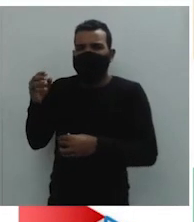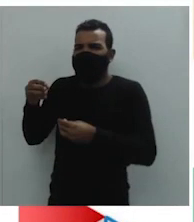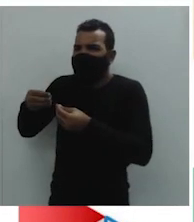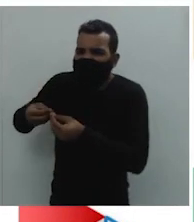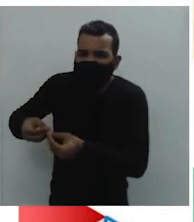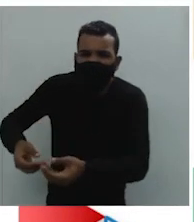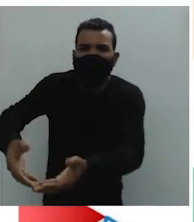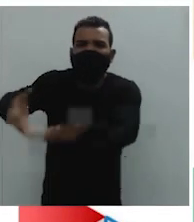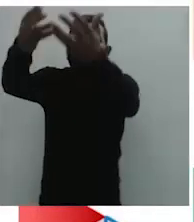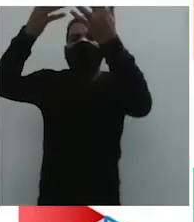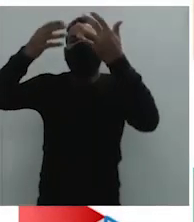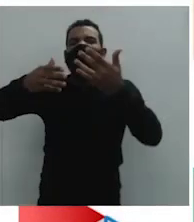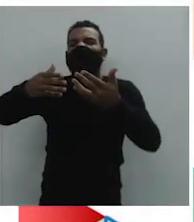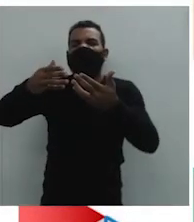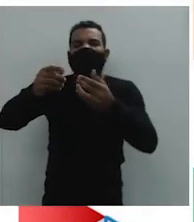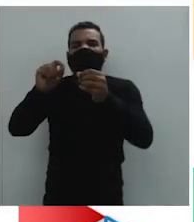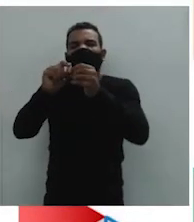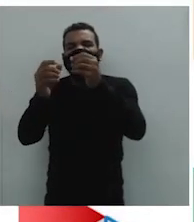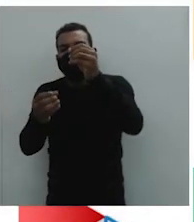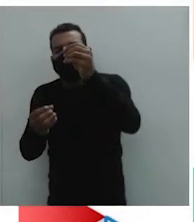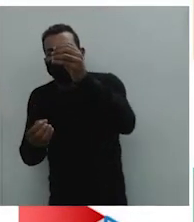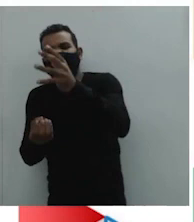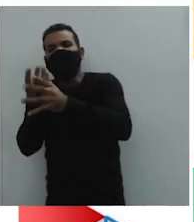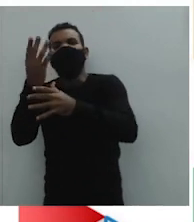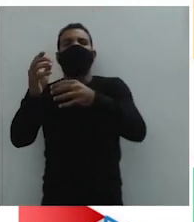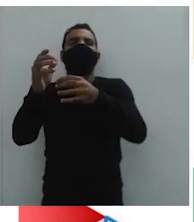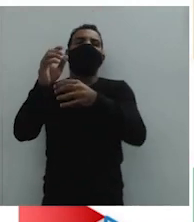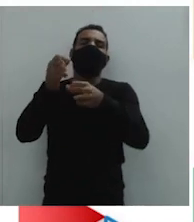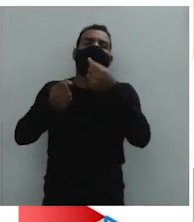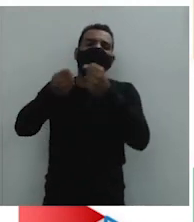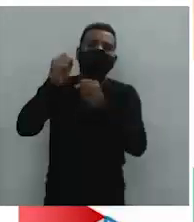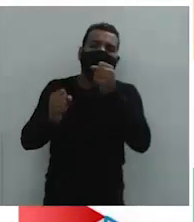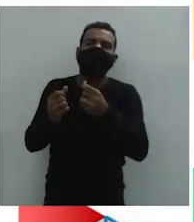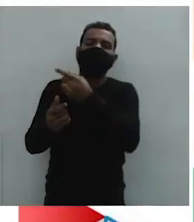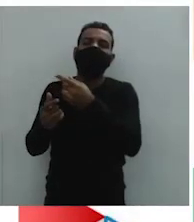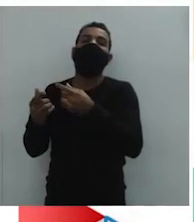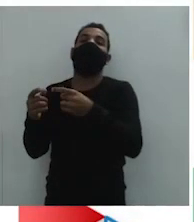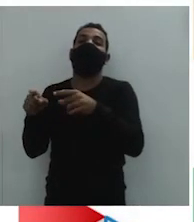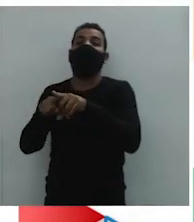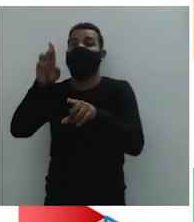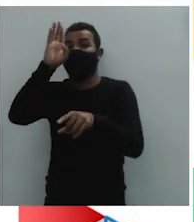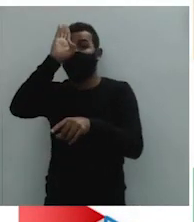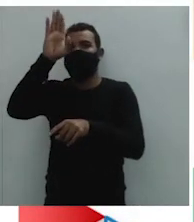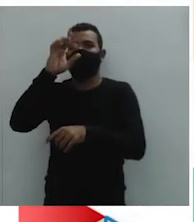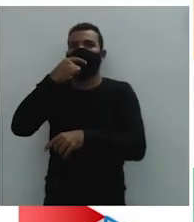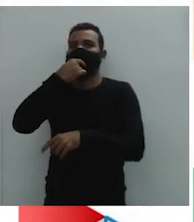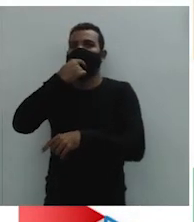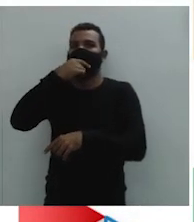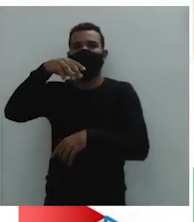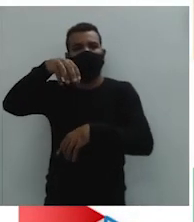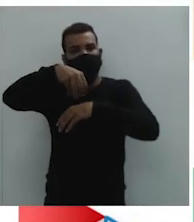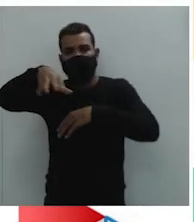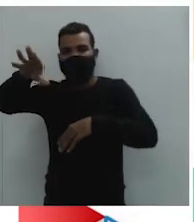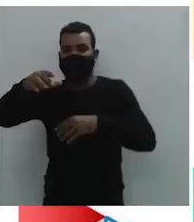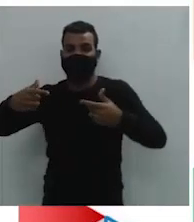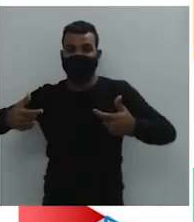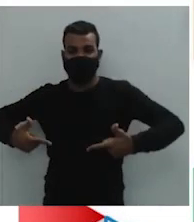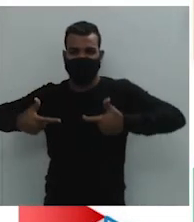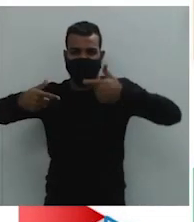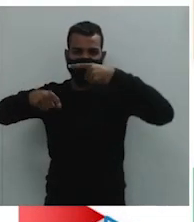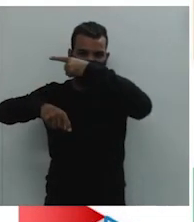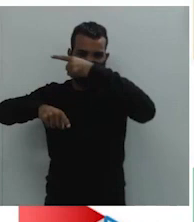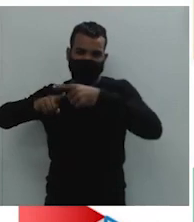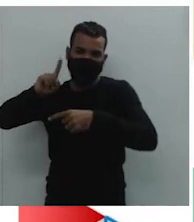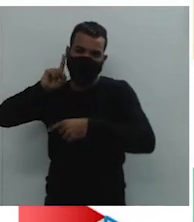pequenas manufaturas, para a indústria têxtil, certo? Principalmente as inglesas, durante a guerra de sucessão